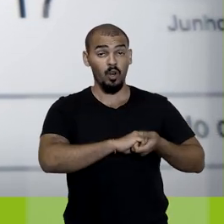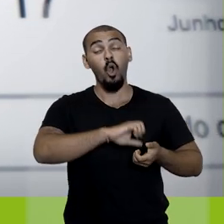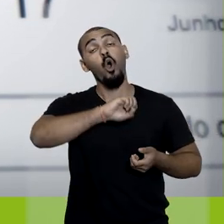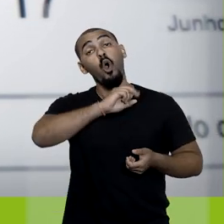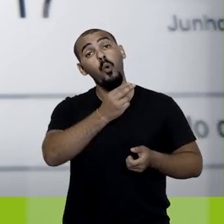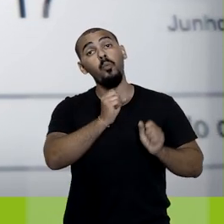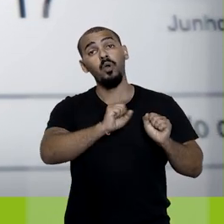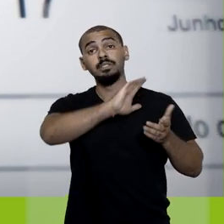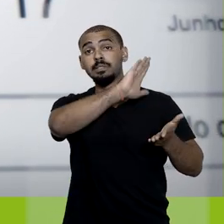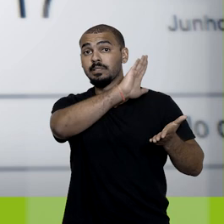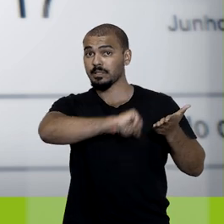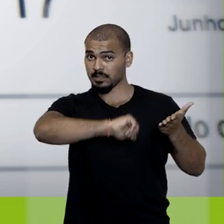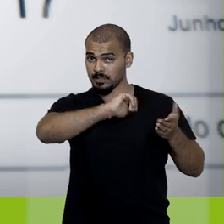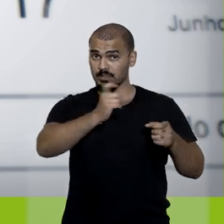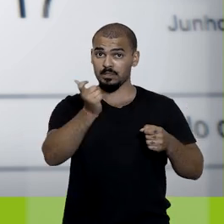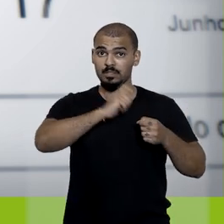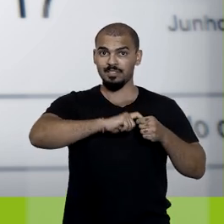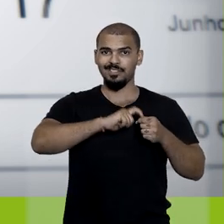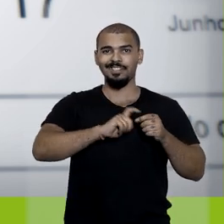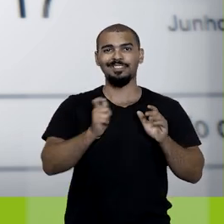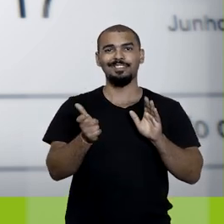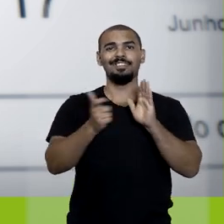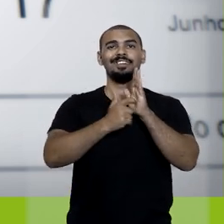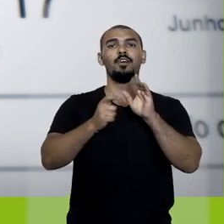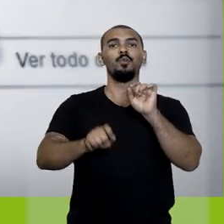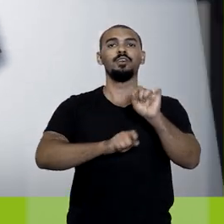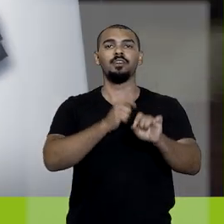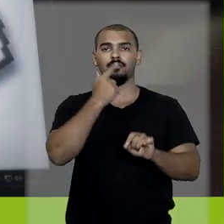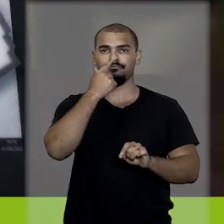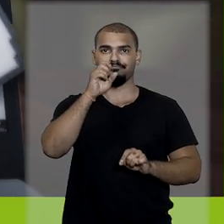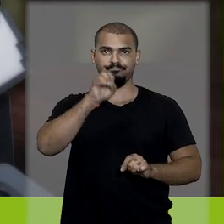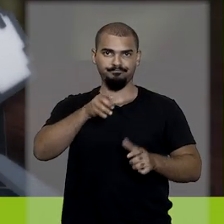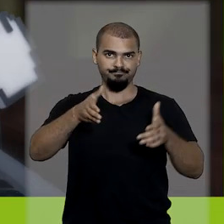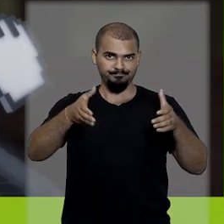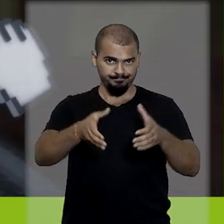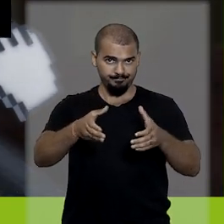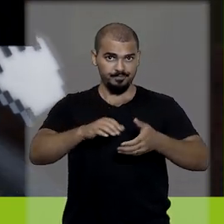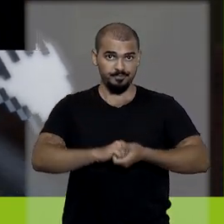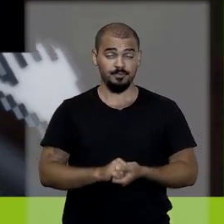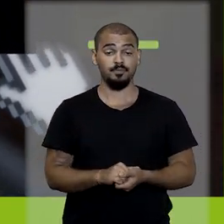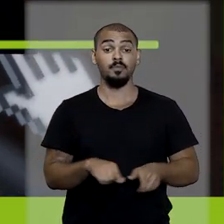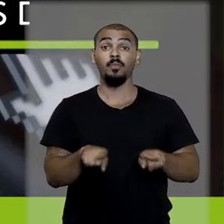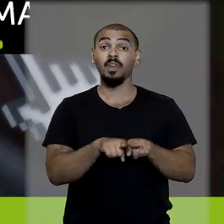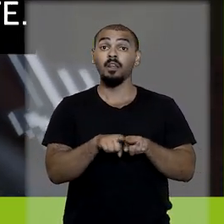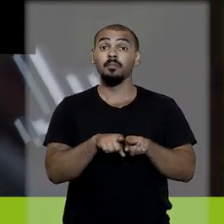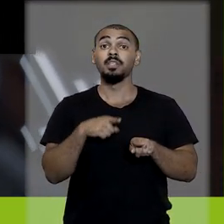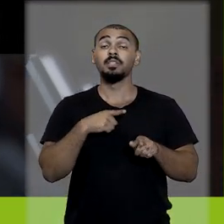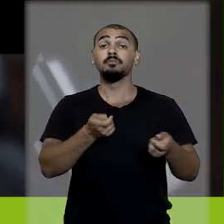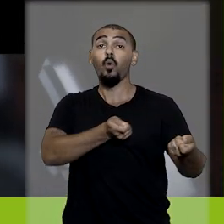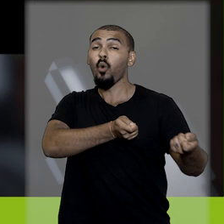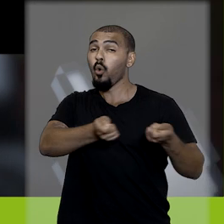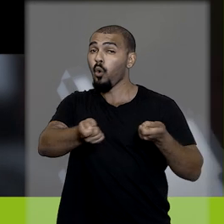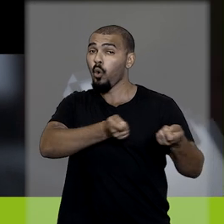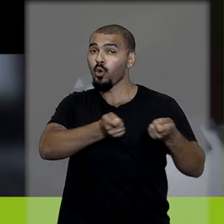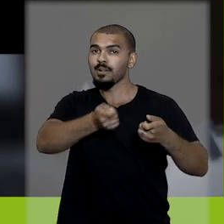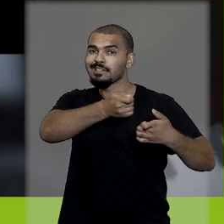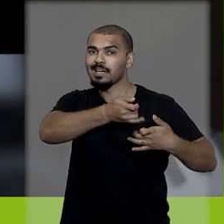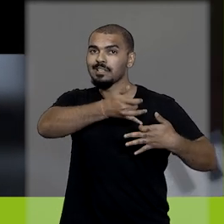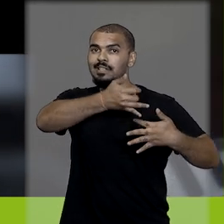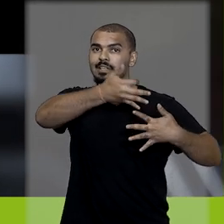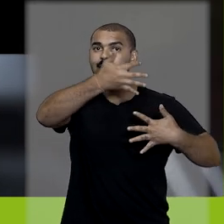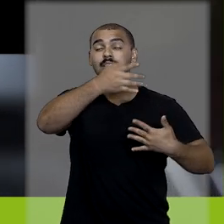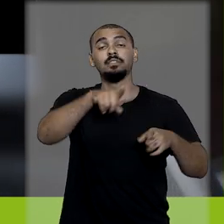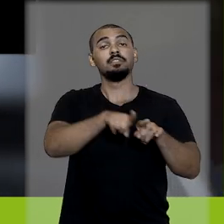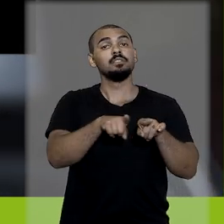ícone ou excluir o retorno clicando no símbolo da lixeira. Além disso, utilizando o dispositivo Controle de Prazos em